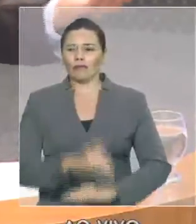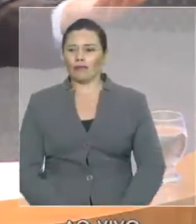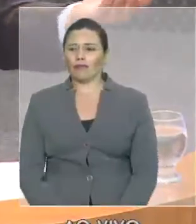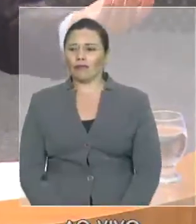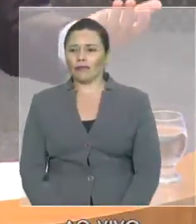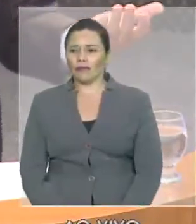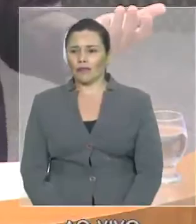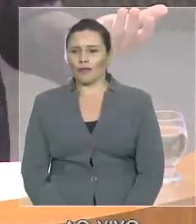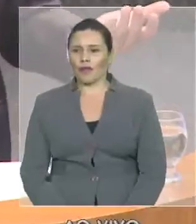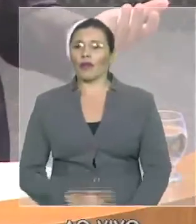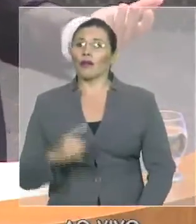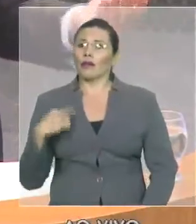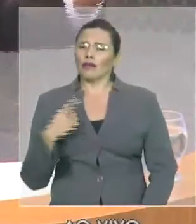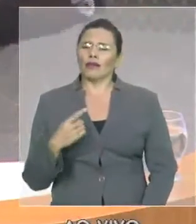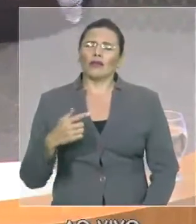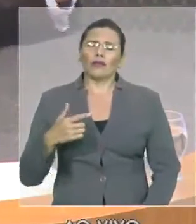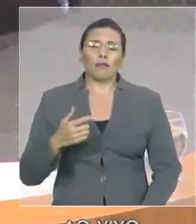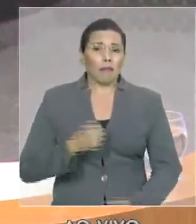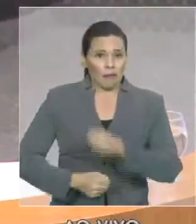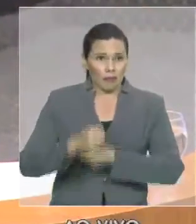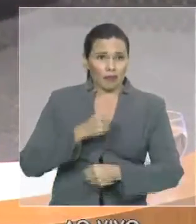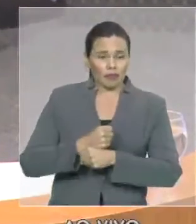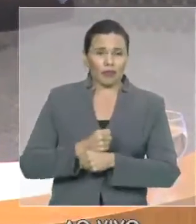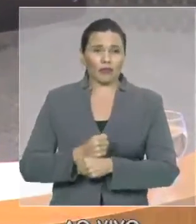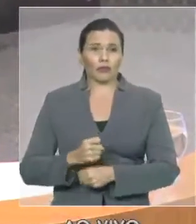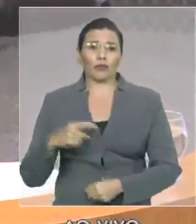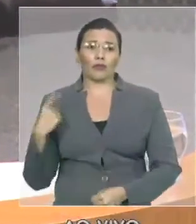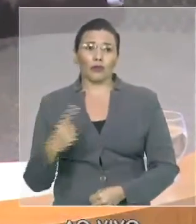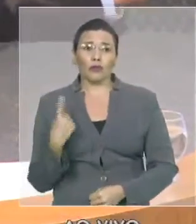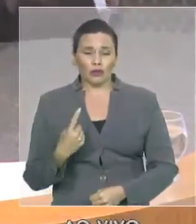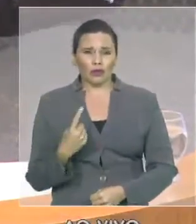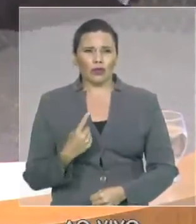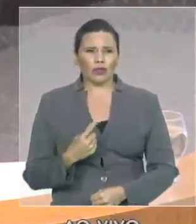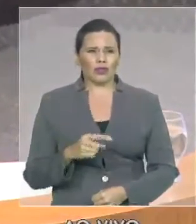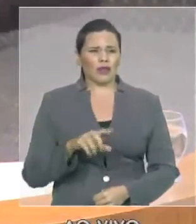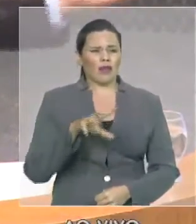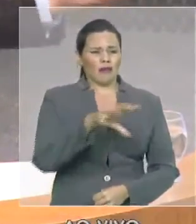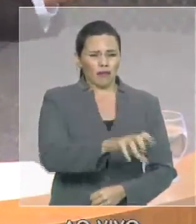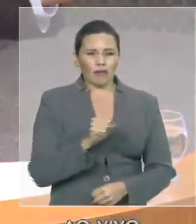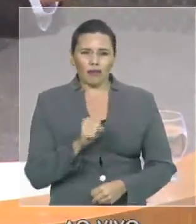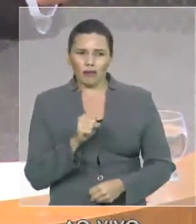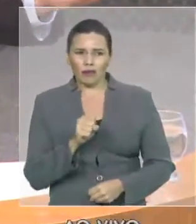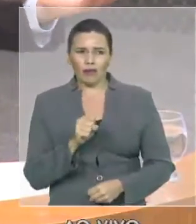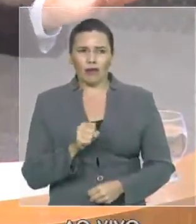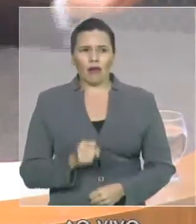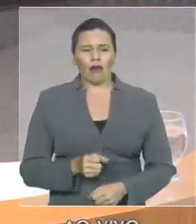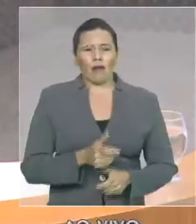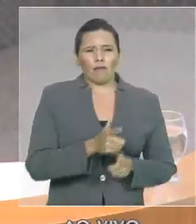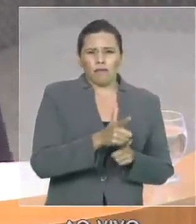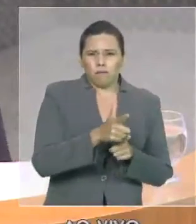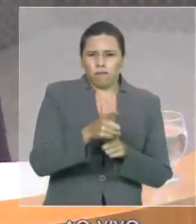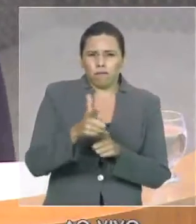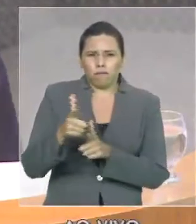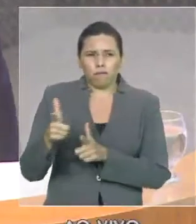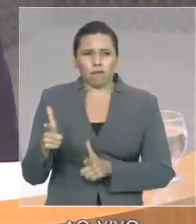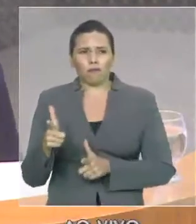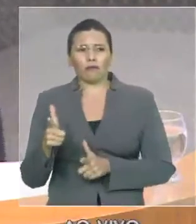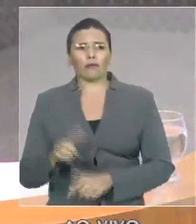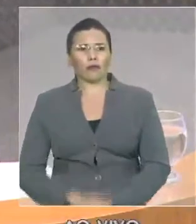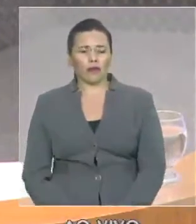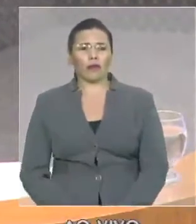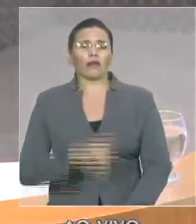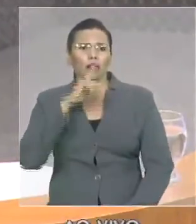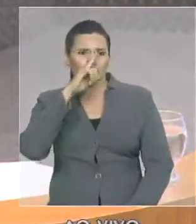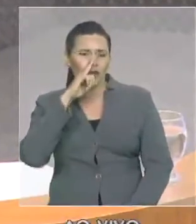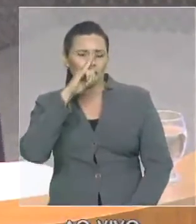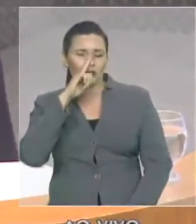aprendemos aqui em 2015 armamentos que derrubam helicóptero em mão de quadrilhas interestaduais. E nós fizemos investimentos